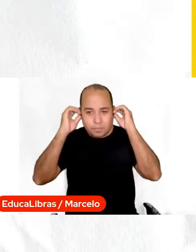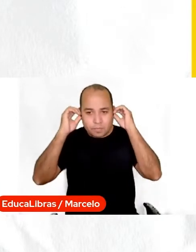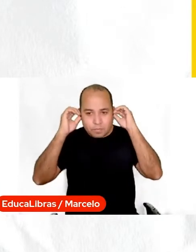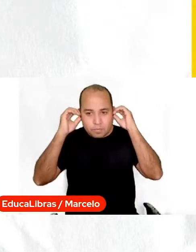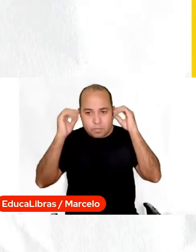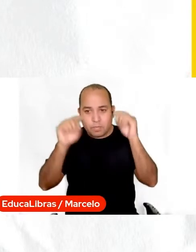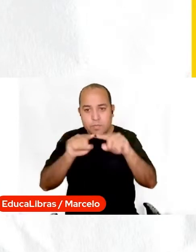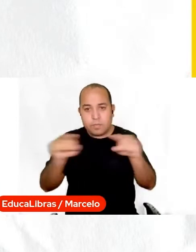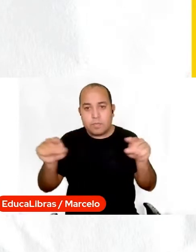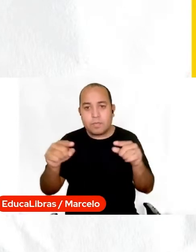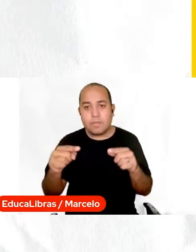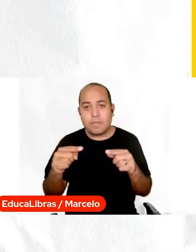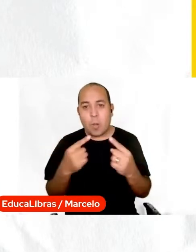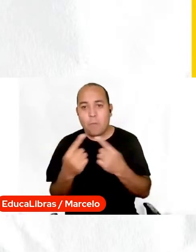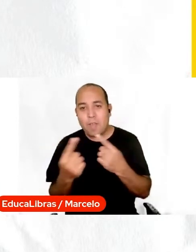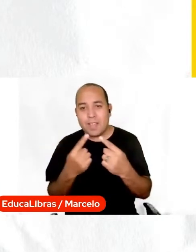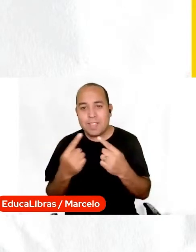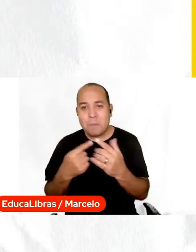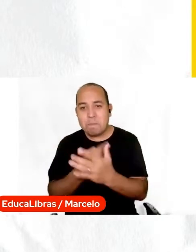conversar